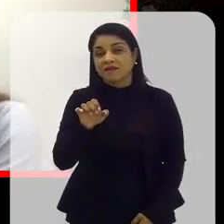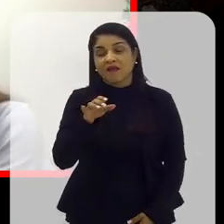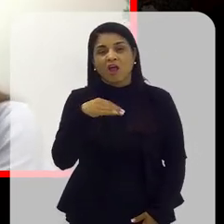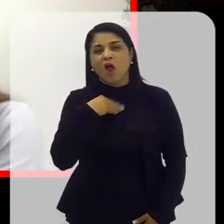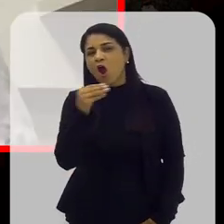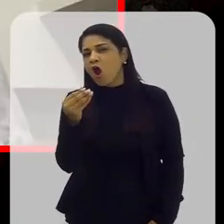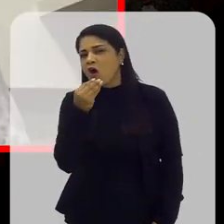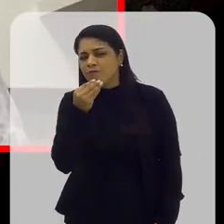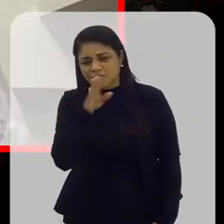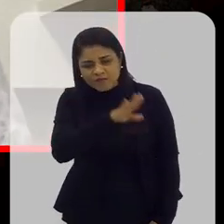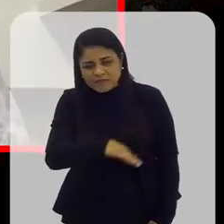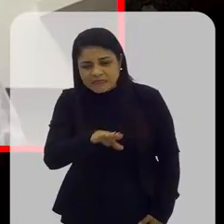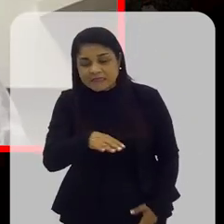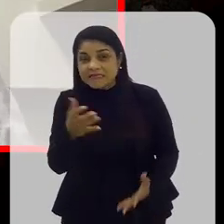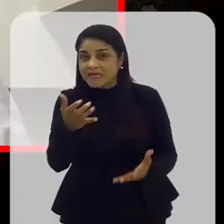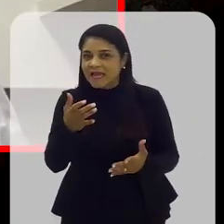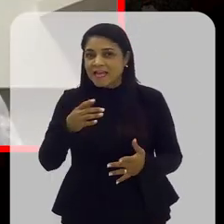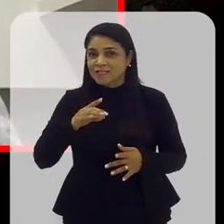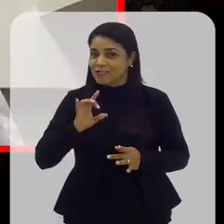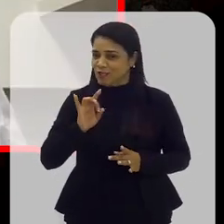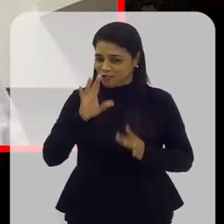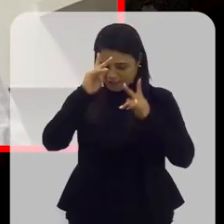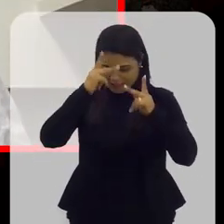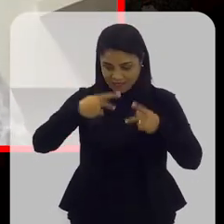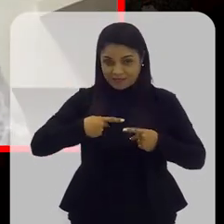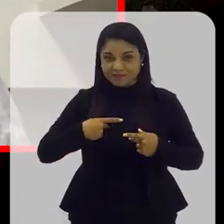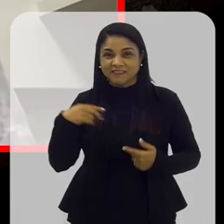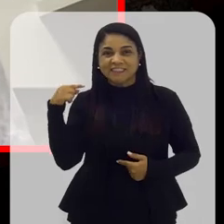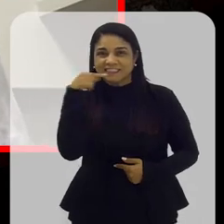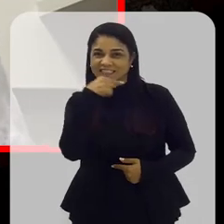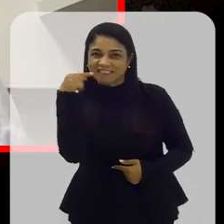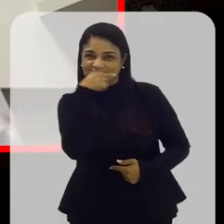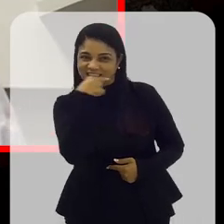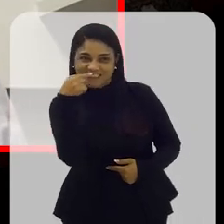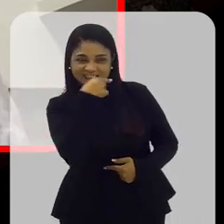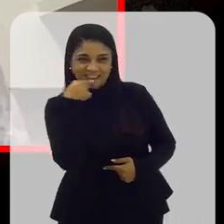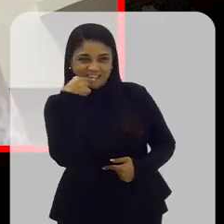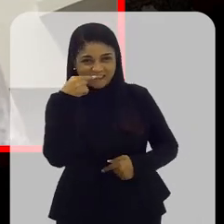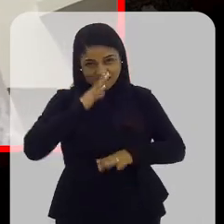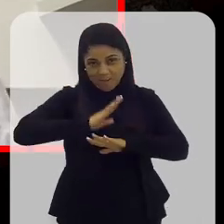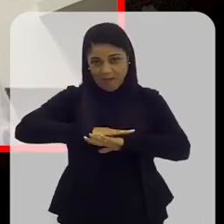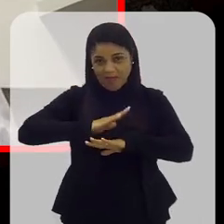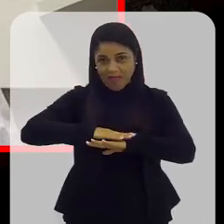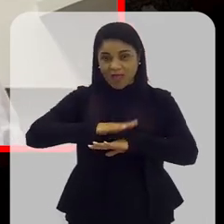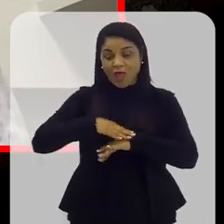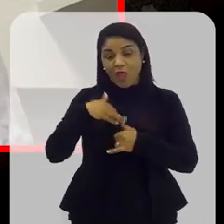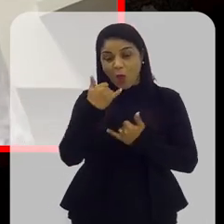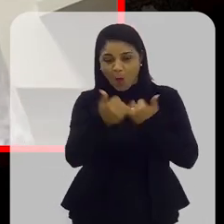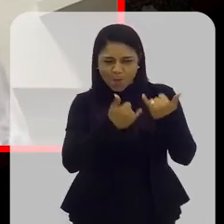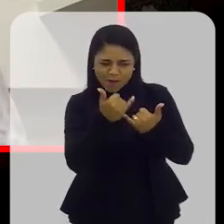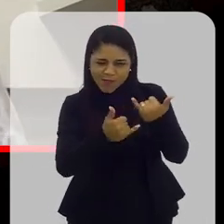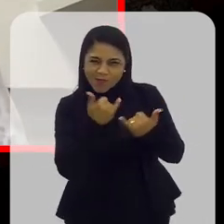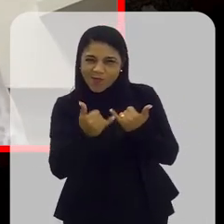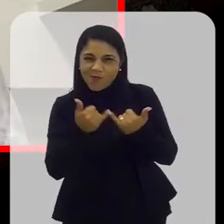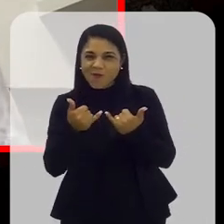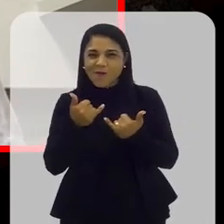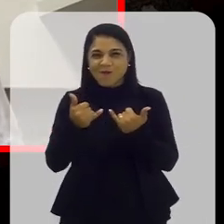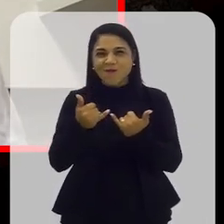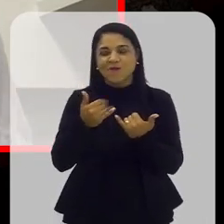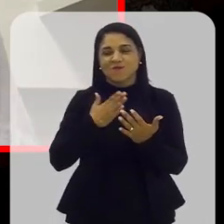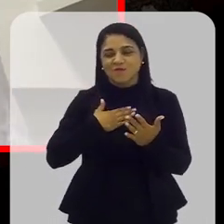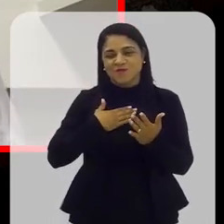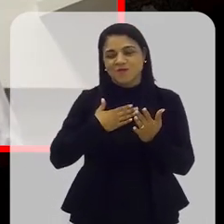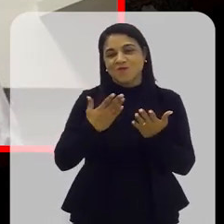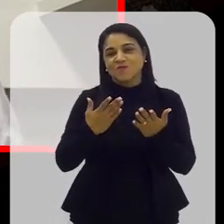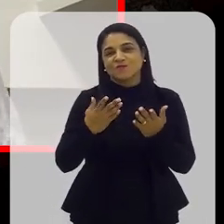Óbvio que a criança começa a querer ter uma autonomia, né? Ela começa a querer pegar a escova e ela escovar. E eu brinco até com os meus